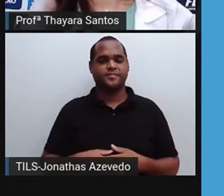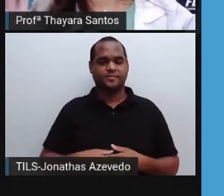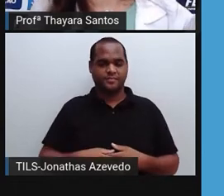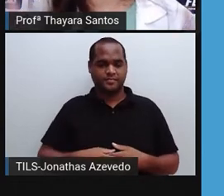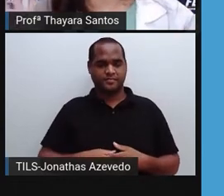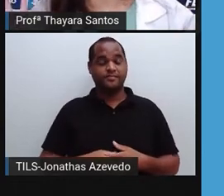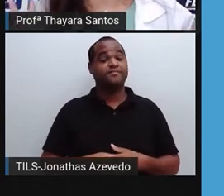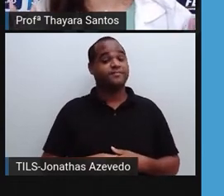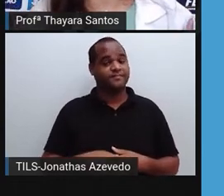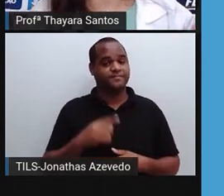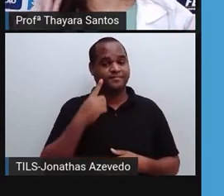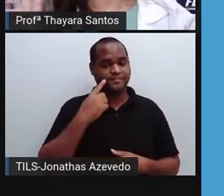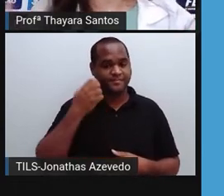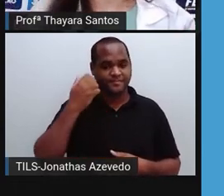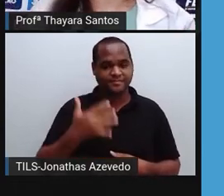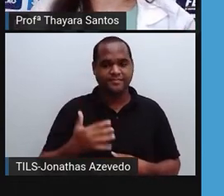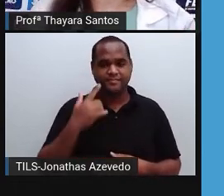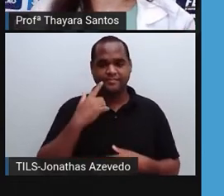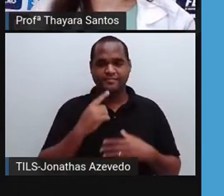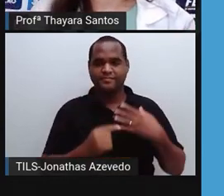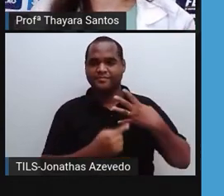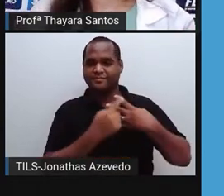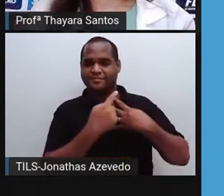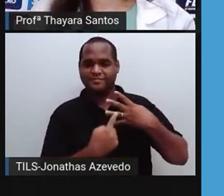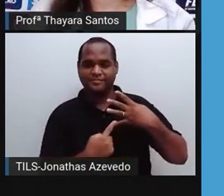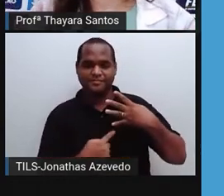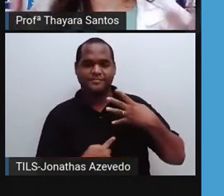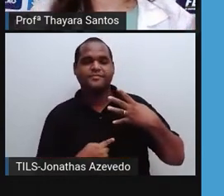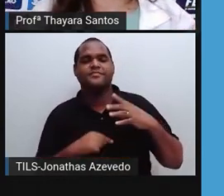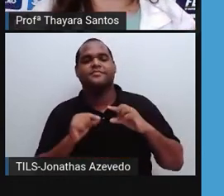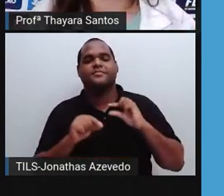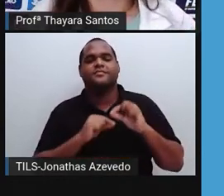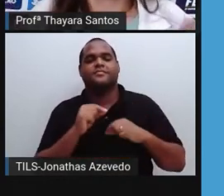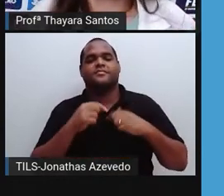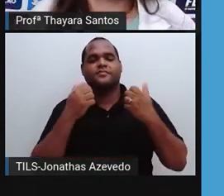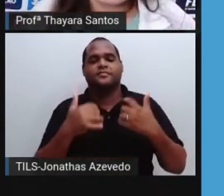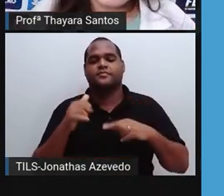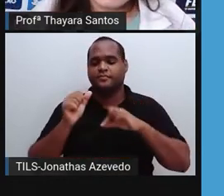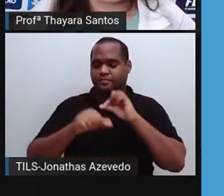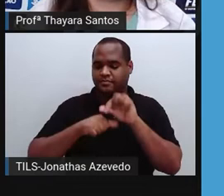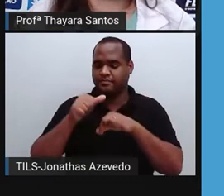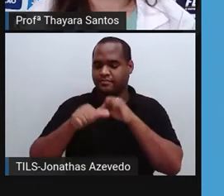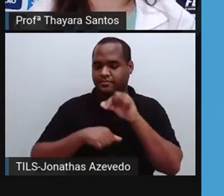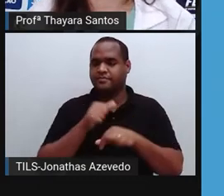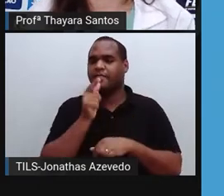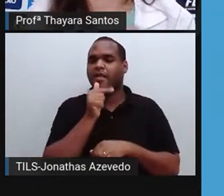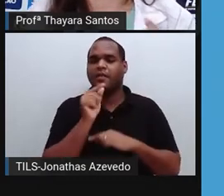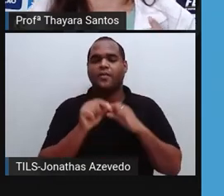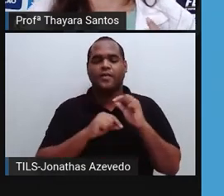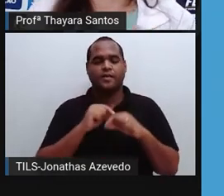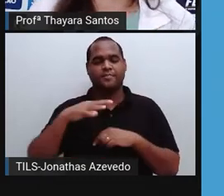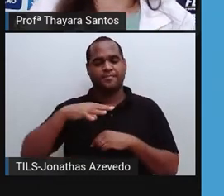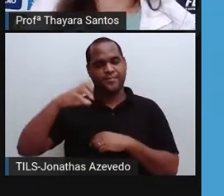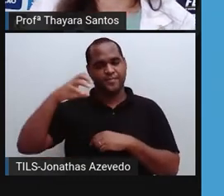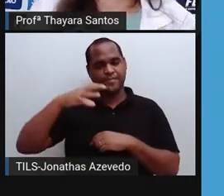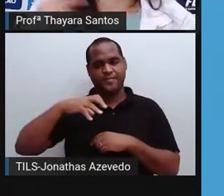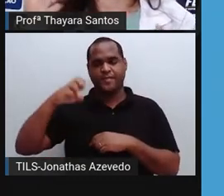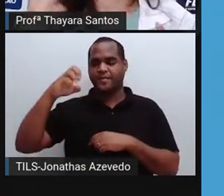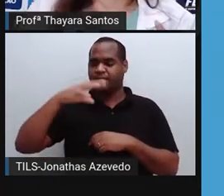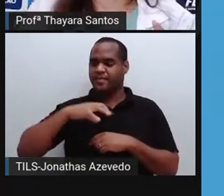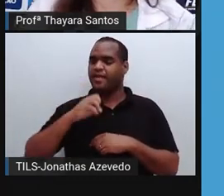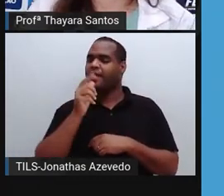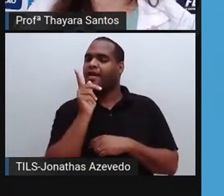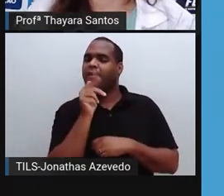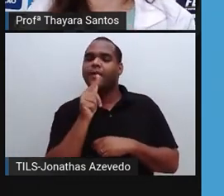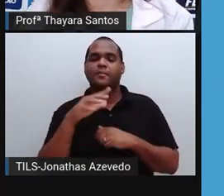Então, vamos só recapitular as fases desse ciclo da água, que é o processo de renovação dessa água. Primeiro, ela evapora, essa água